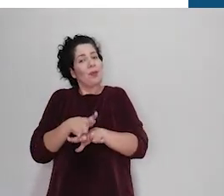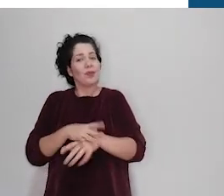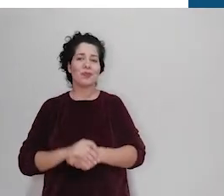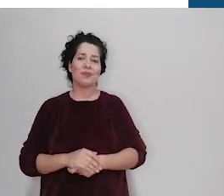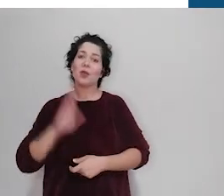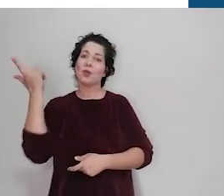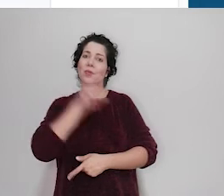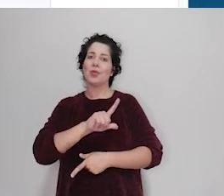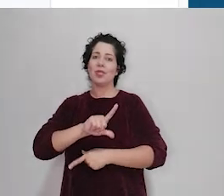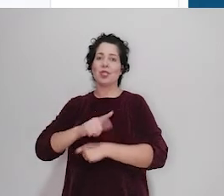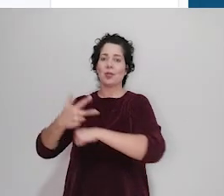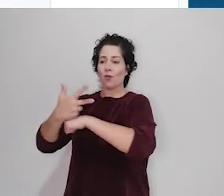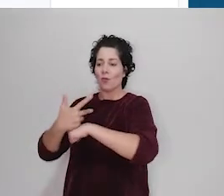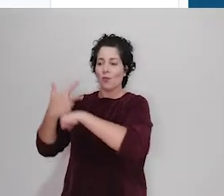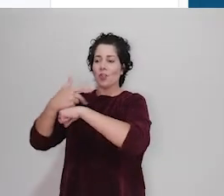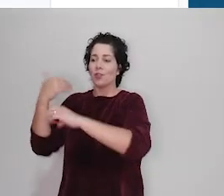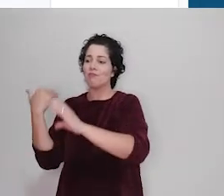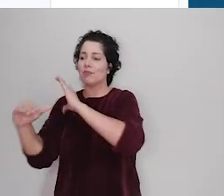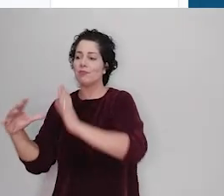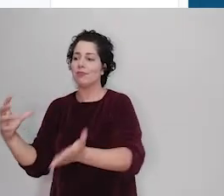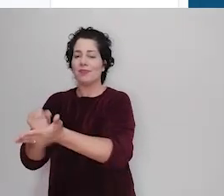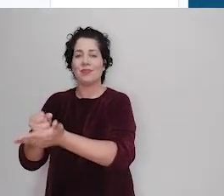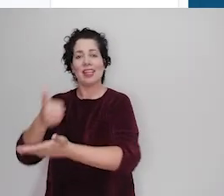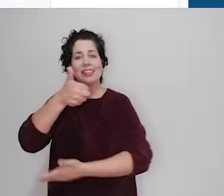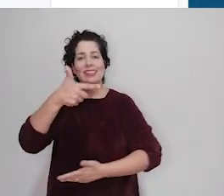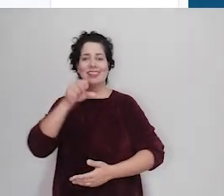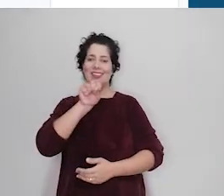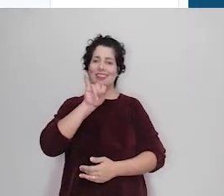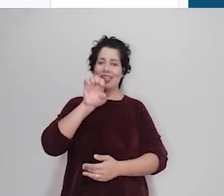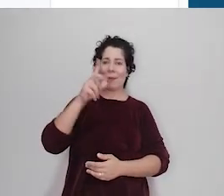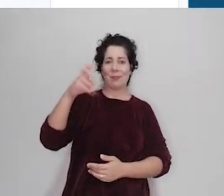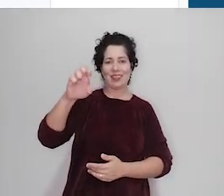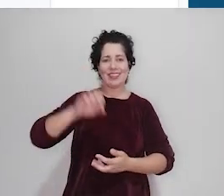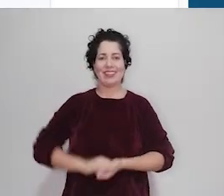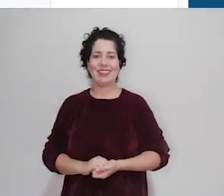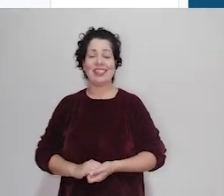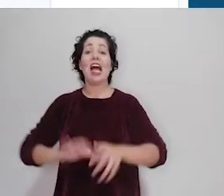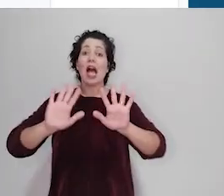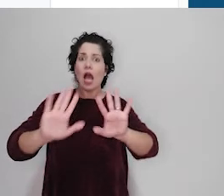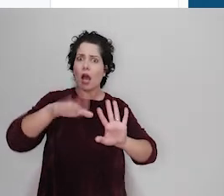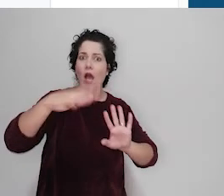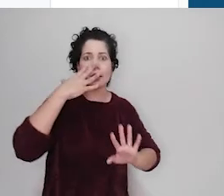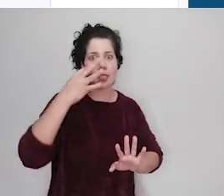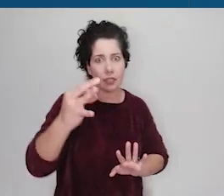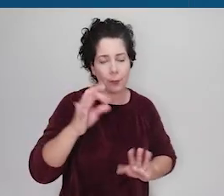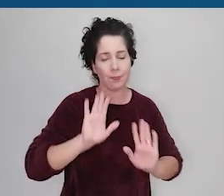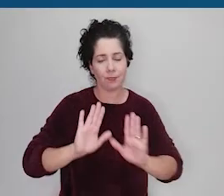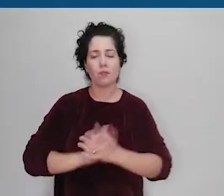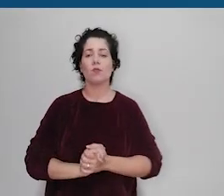Então pronto Você já submeteu o seu vídeo à 12ª CIEP